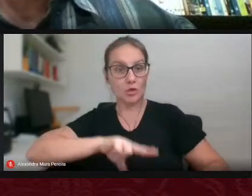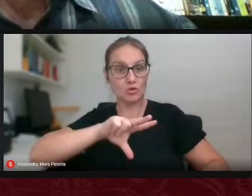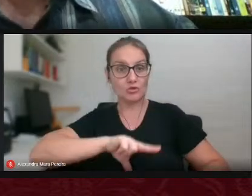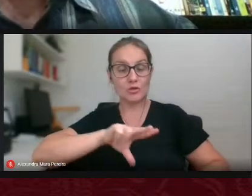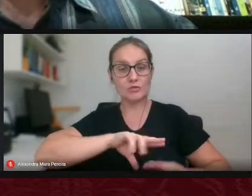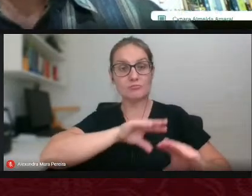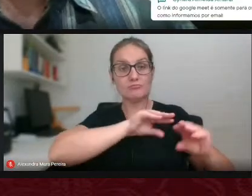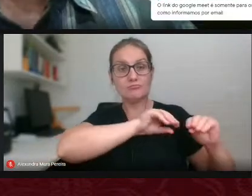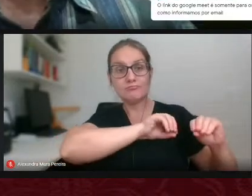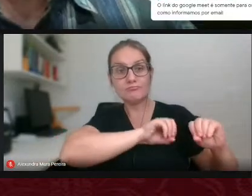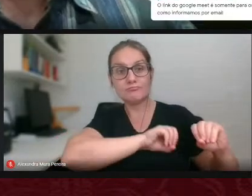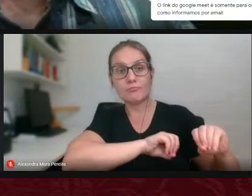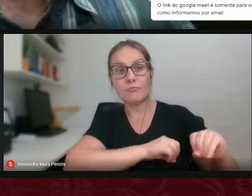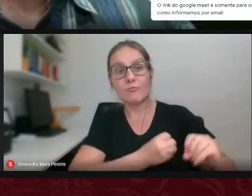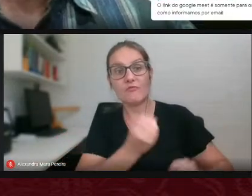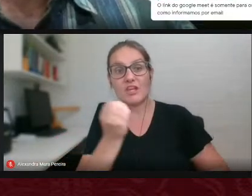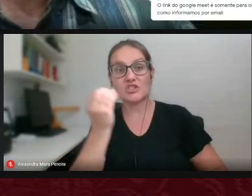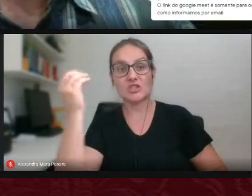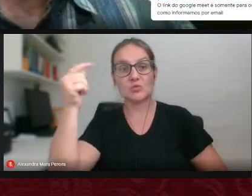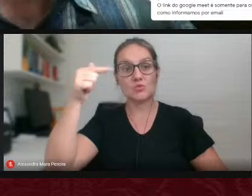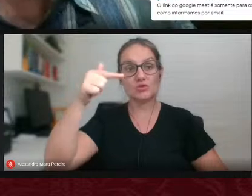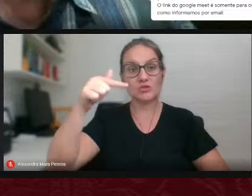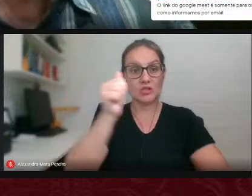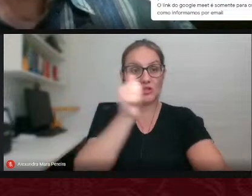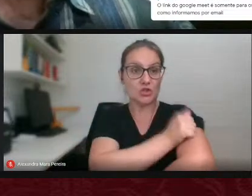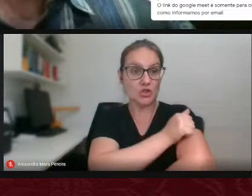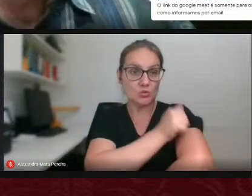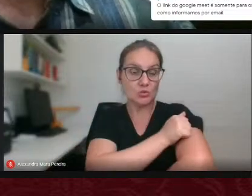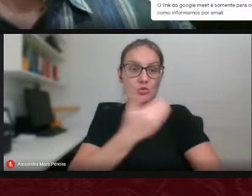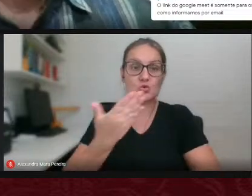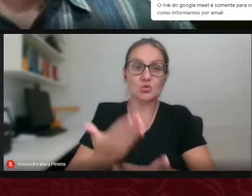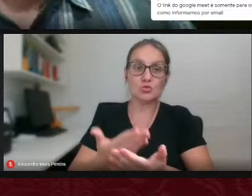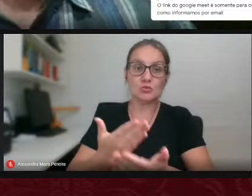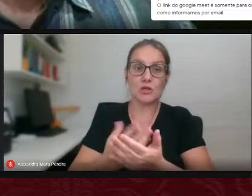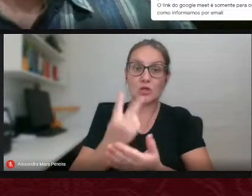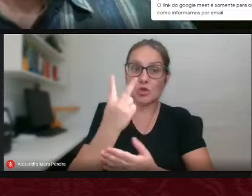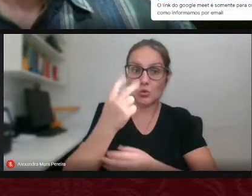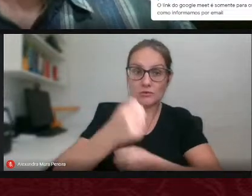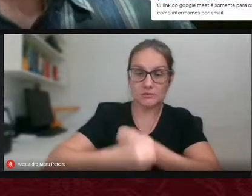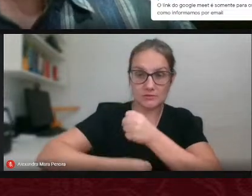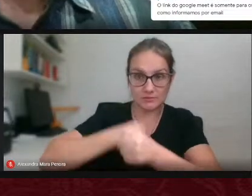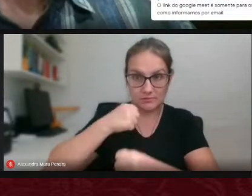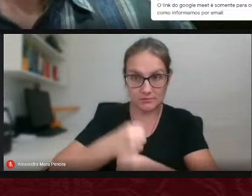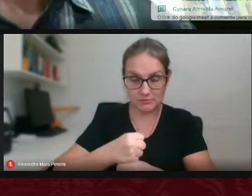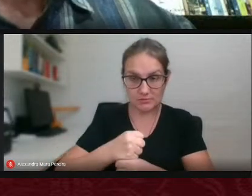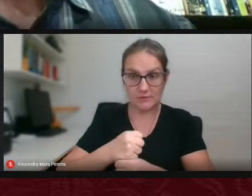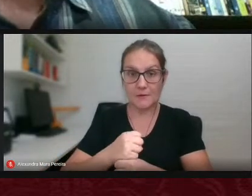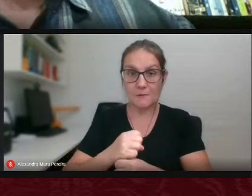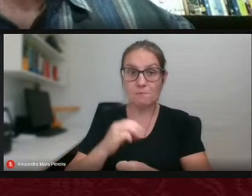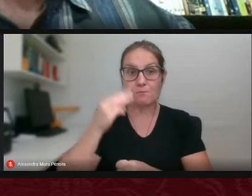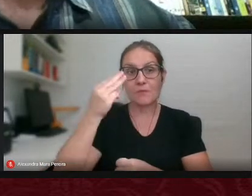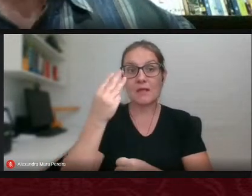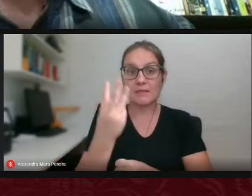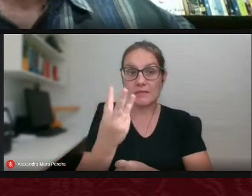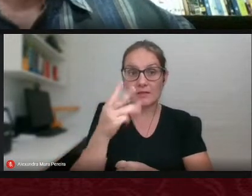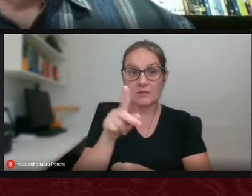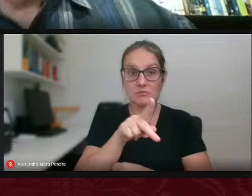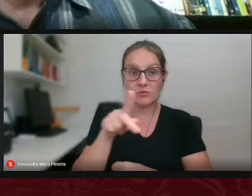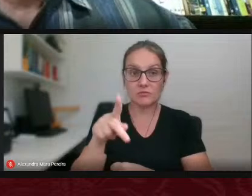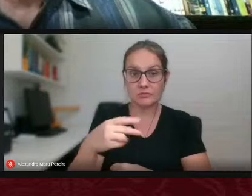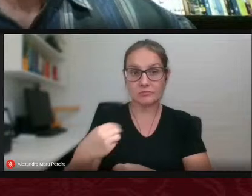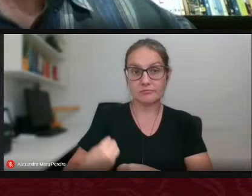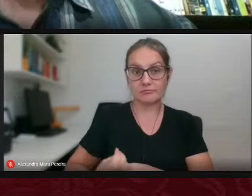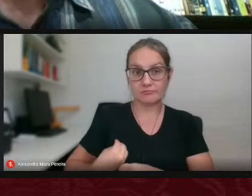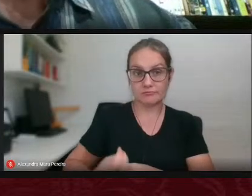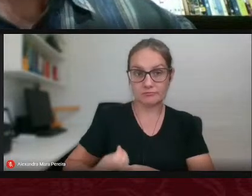alunos para que lá estudassem durante dois anos, né? Três professores participaram